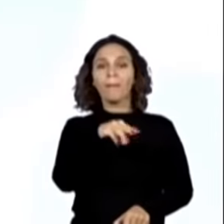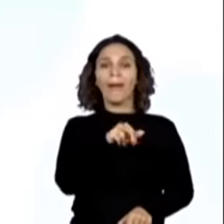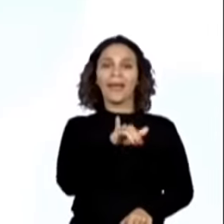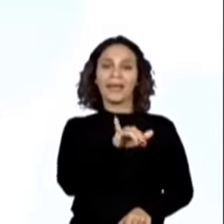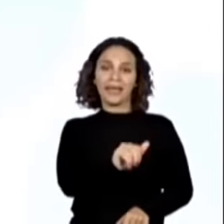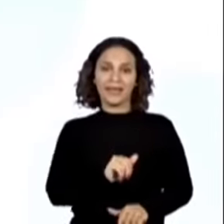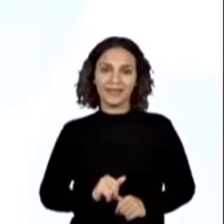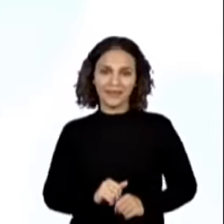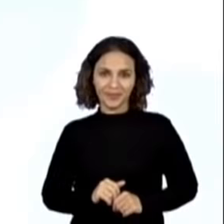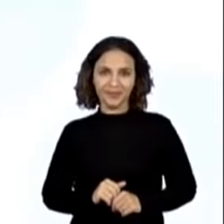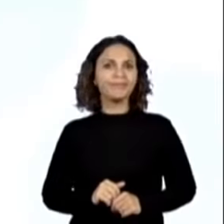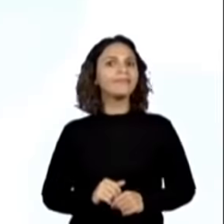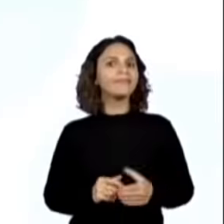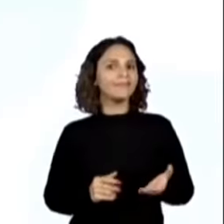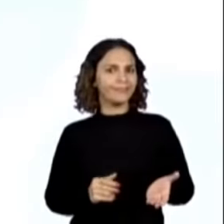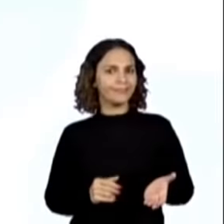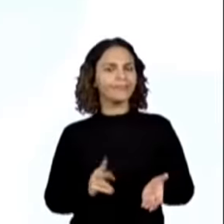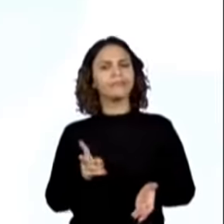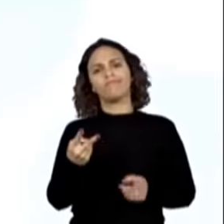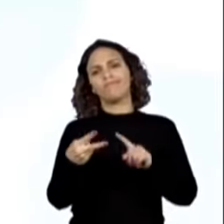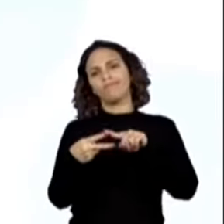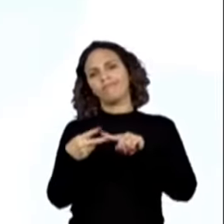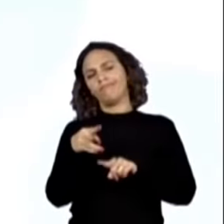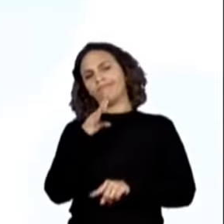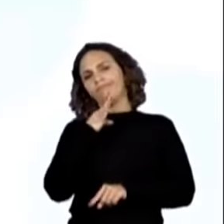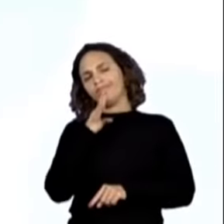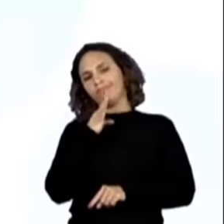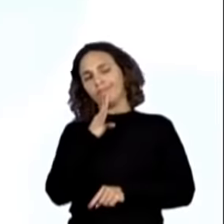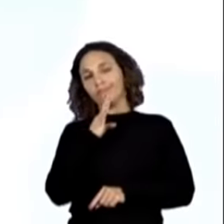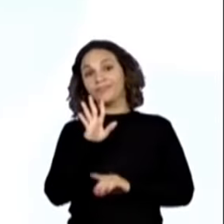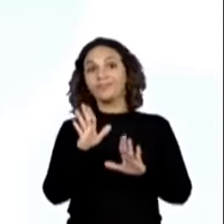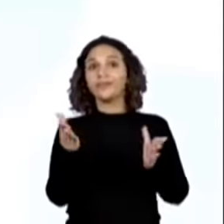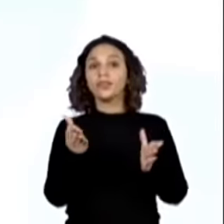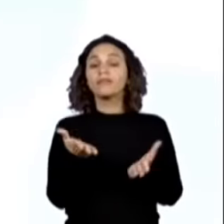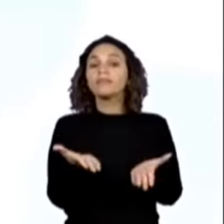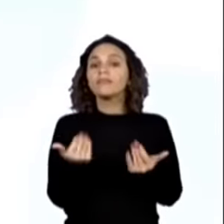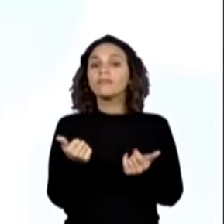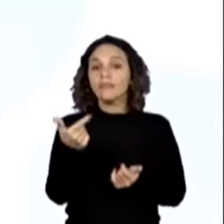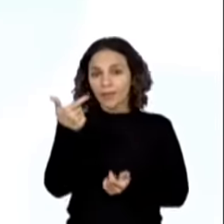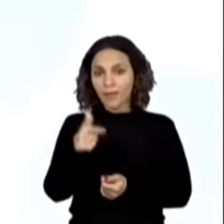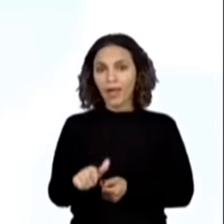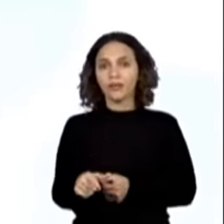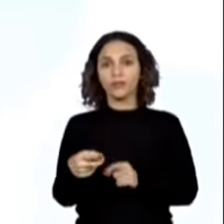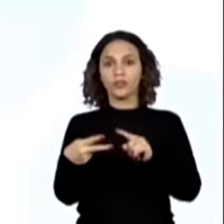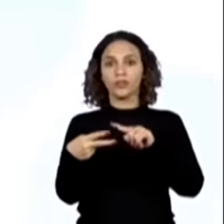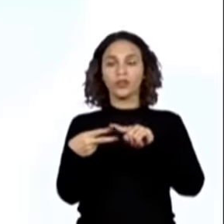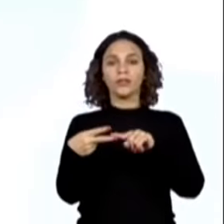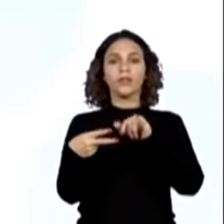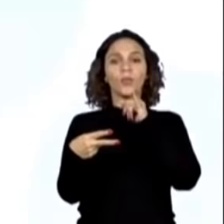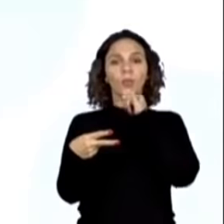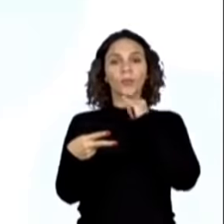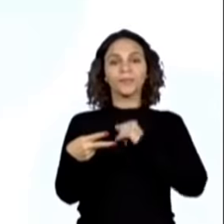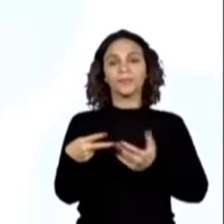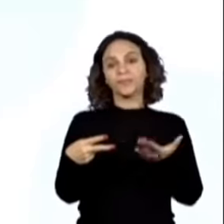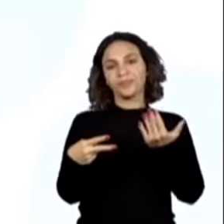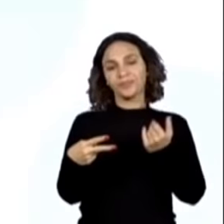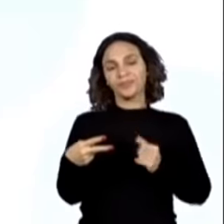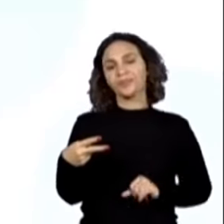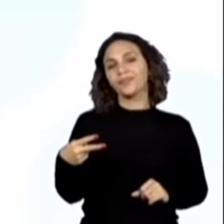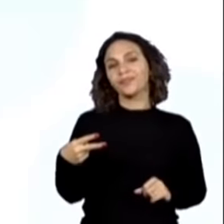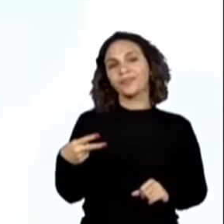Então, dois contos dados. Agora, eu preciso de mais dois exemplos, que eu vou mudar aqui para